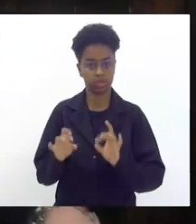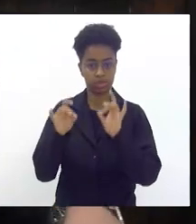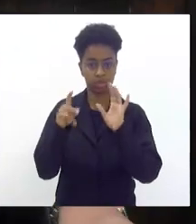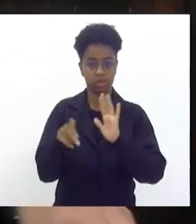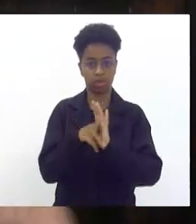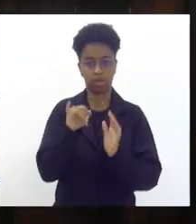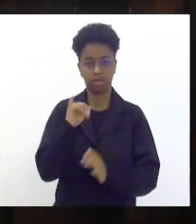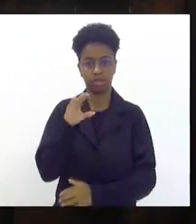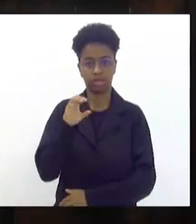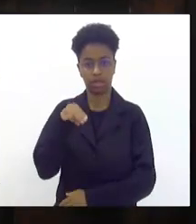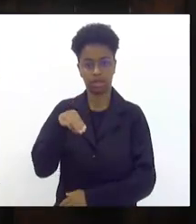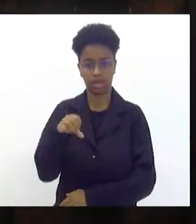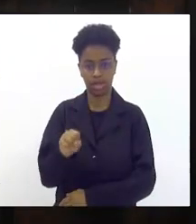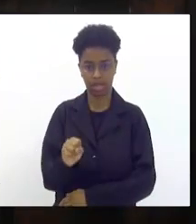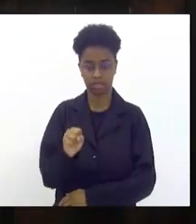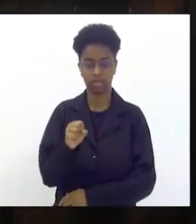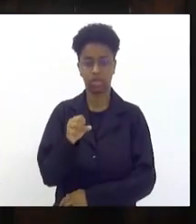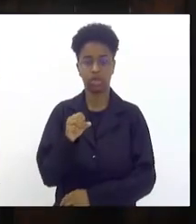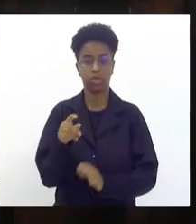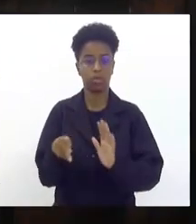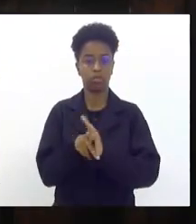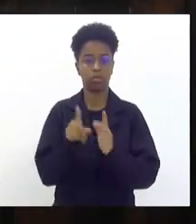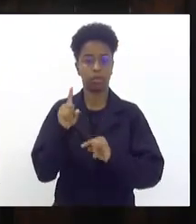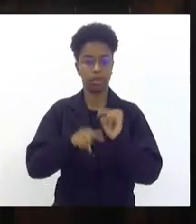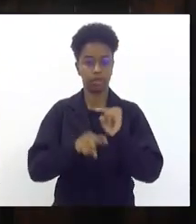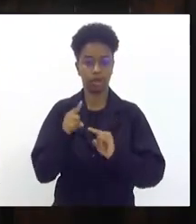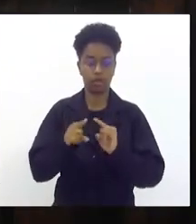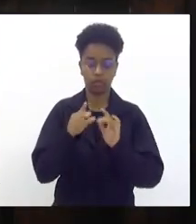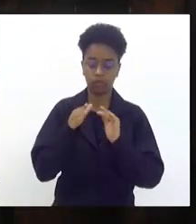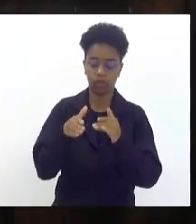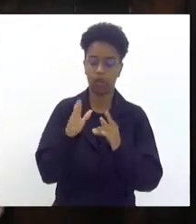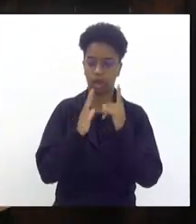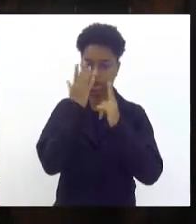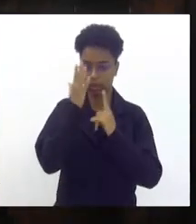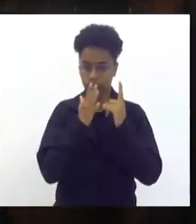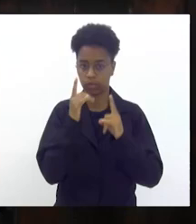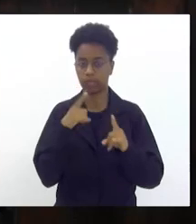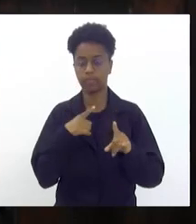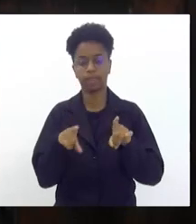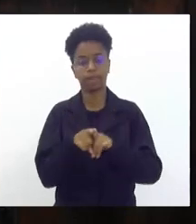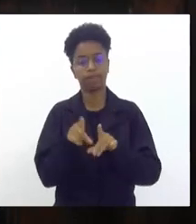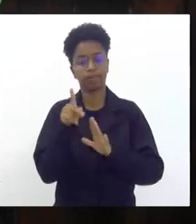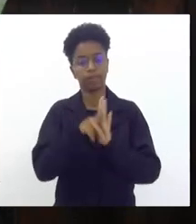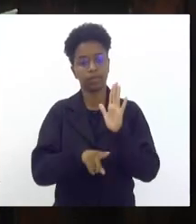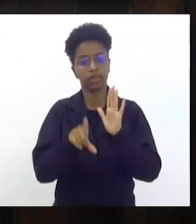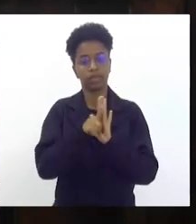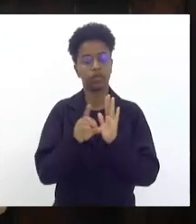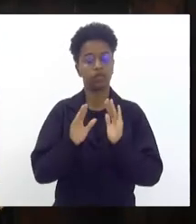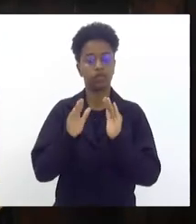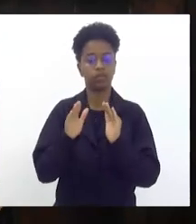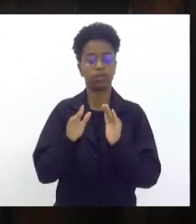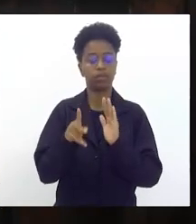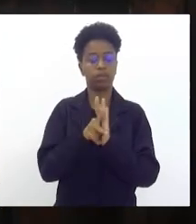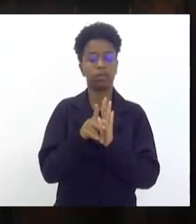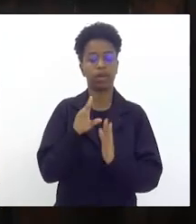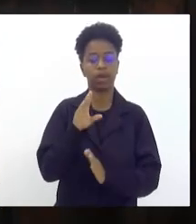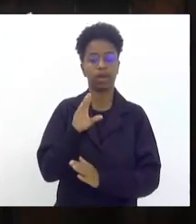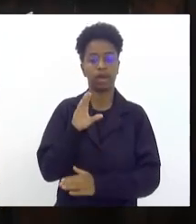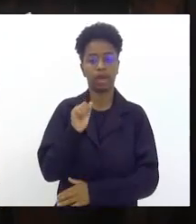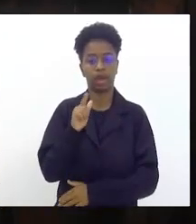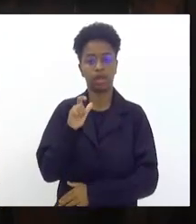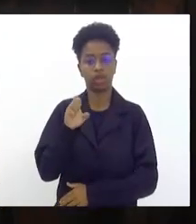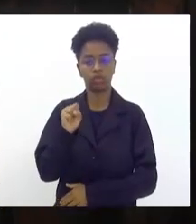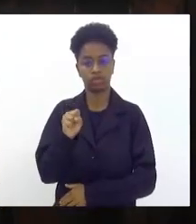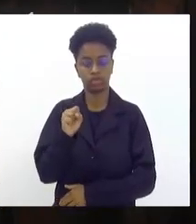para os produtos relacionados ao carnaval temos um projeto de autoria do deputado Carlos Macedo que é o 5845